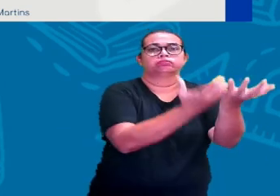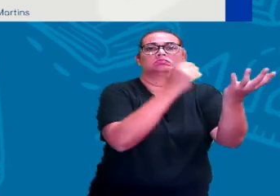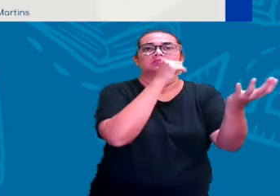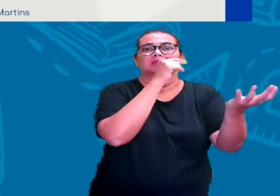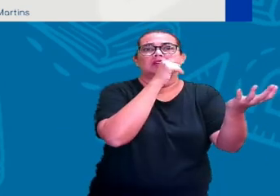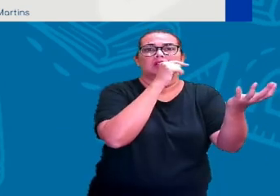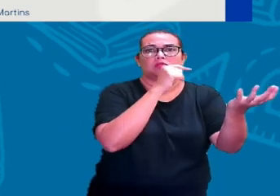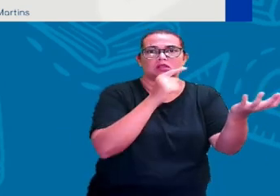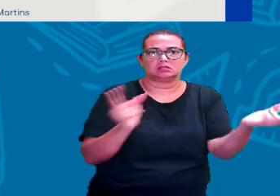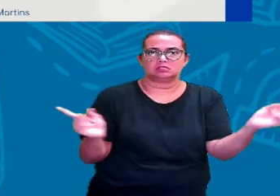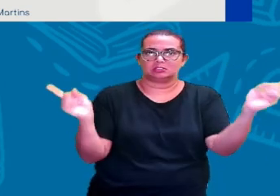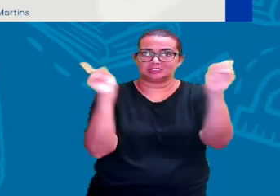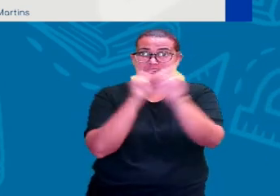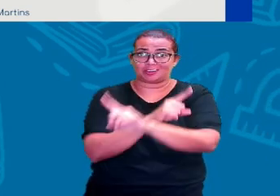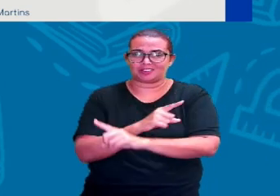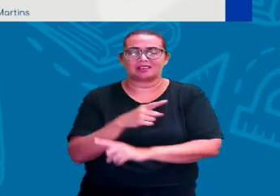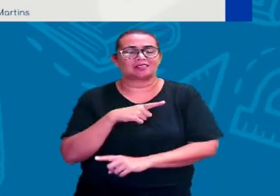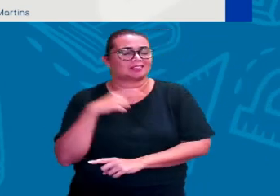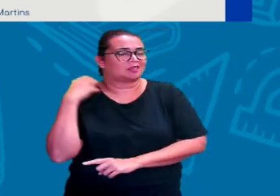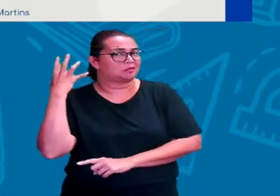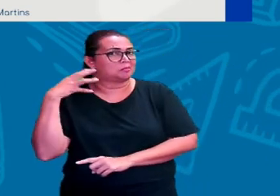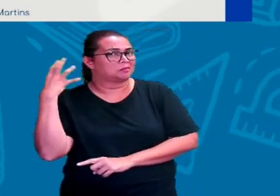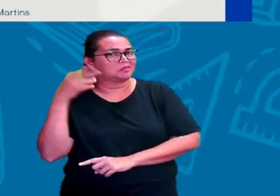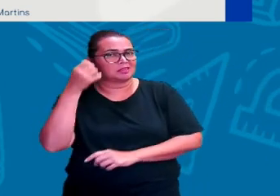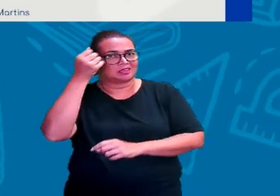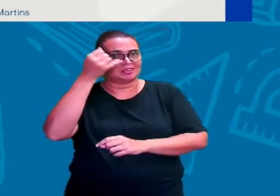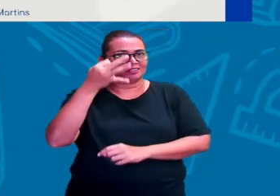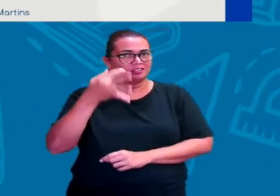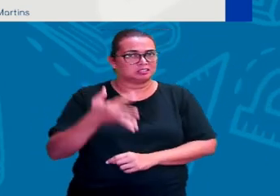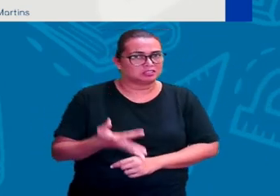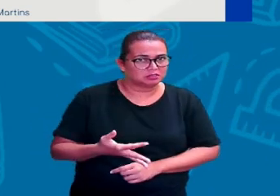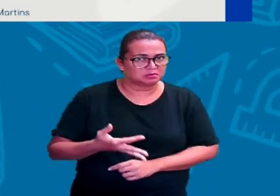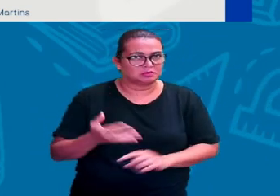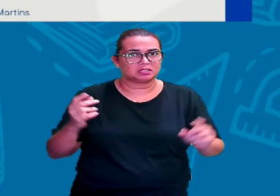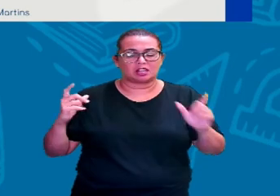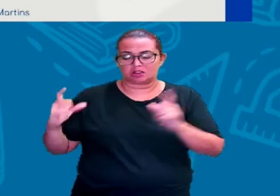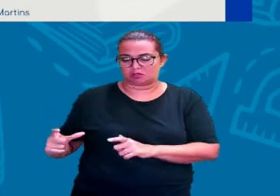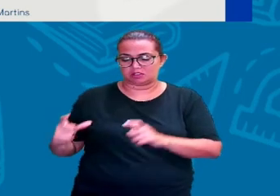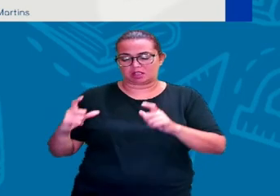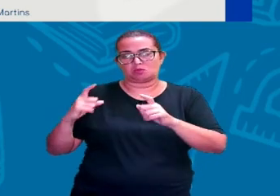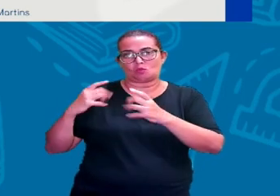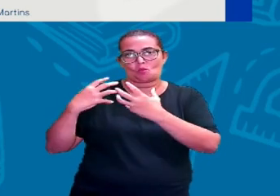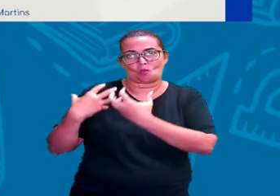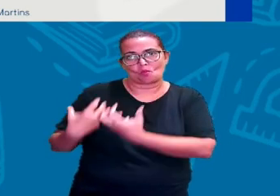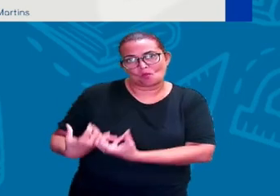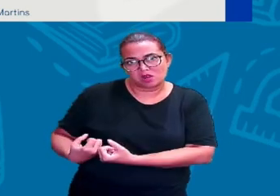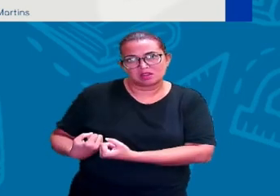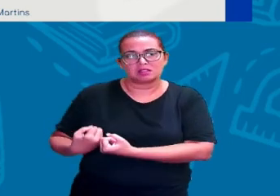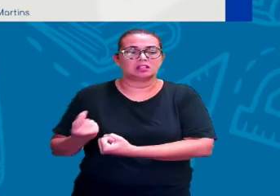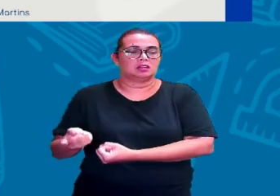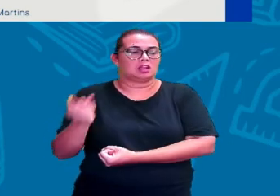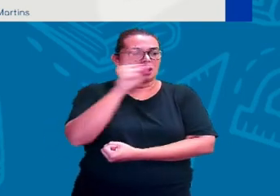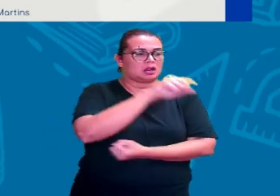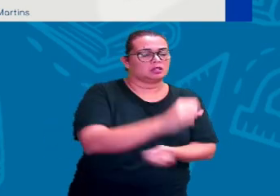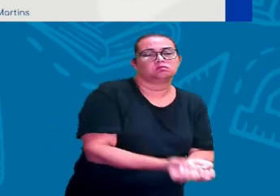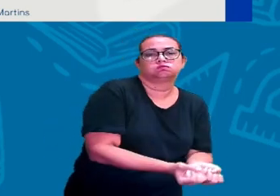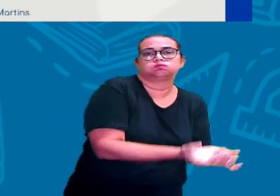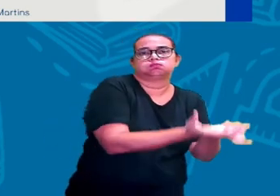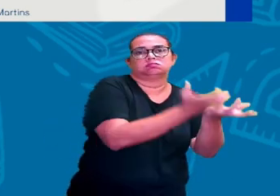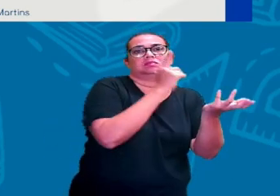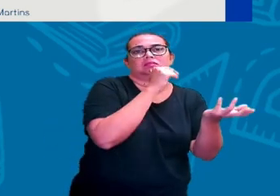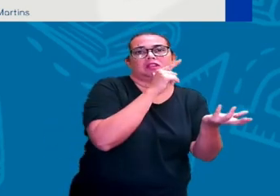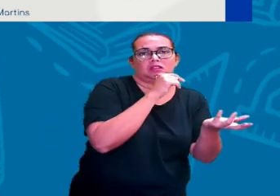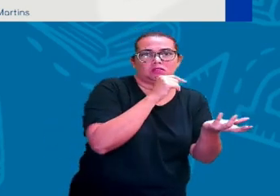virou sertão, né? Então, diversas populações se deslocaram e passaram a viver próxima dos